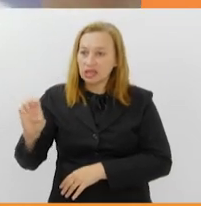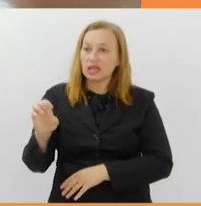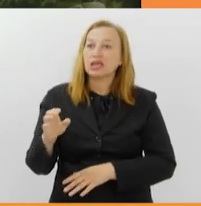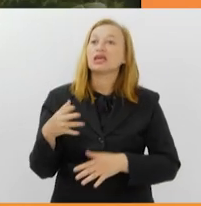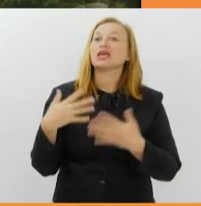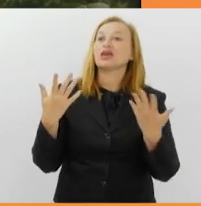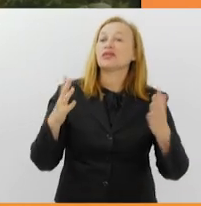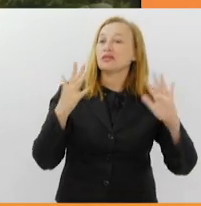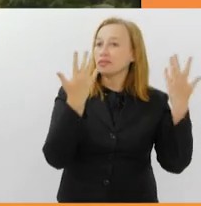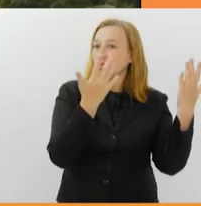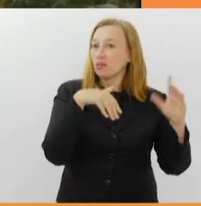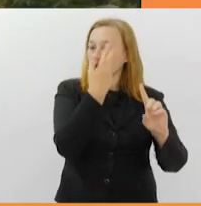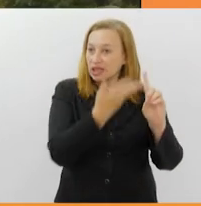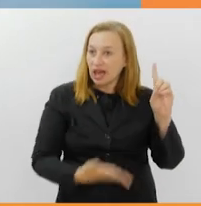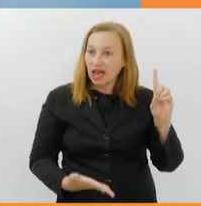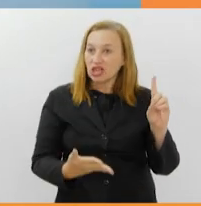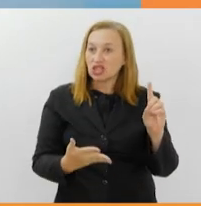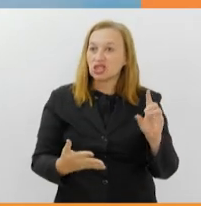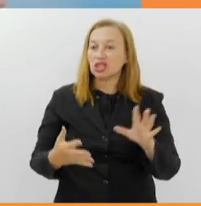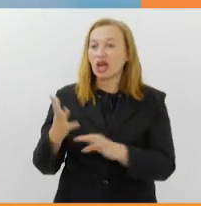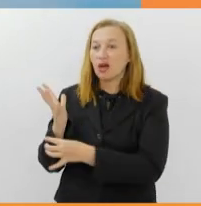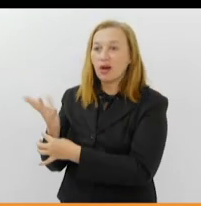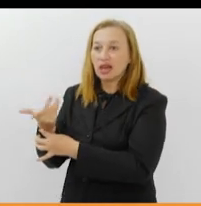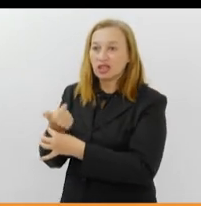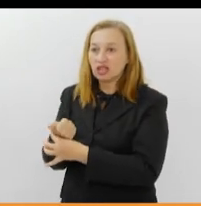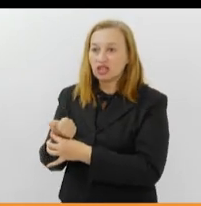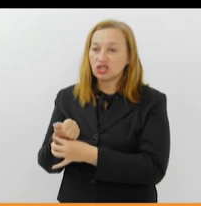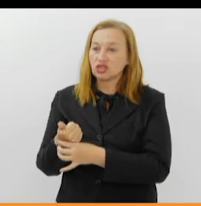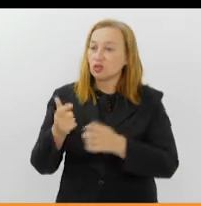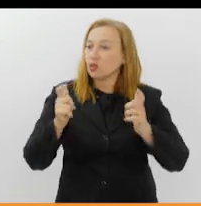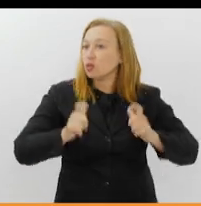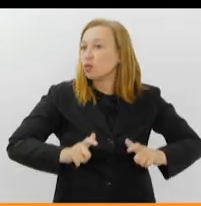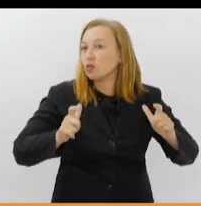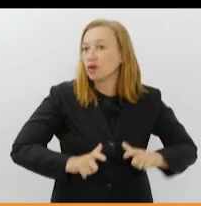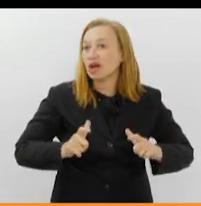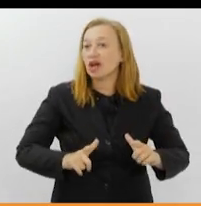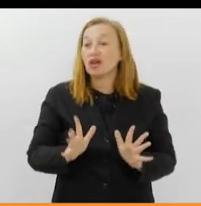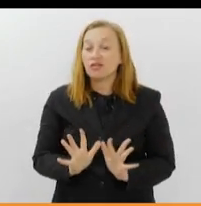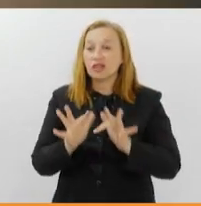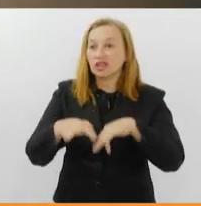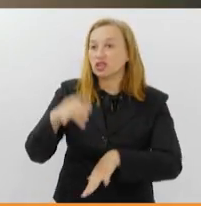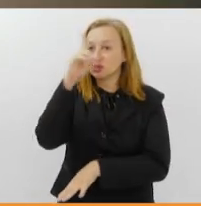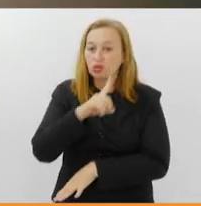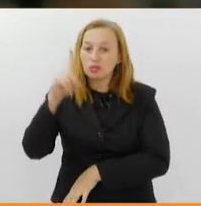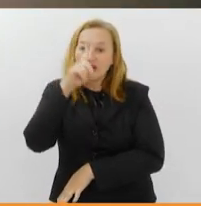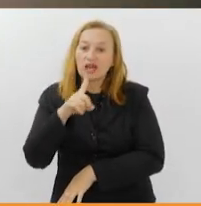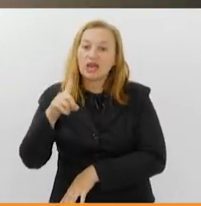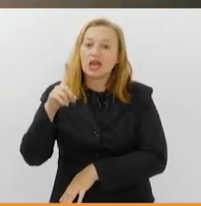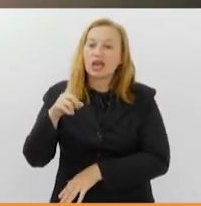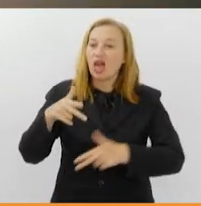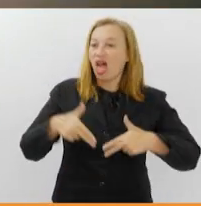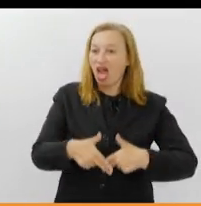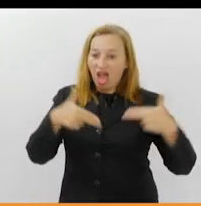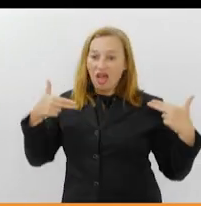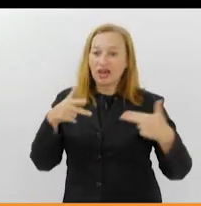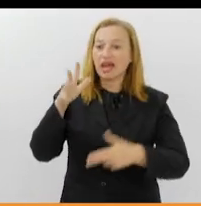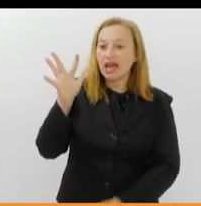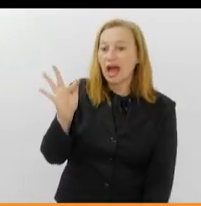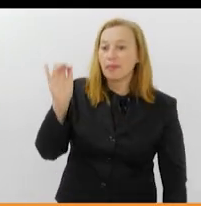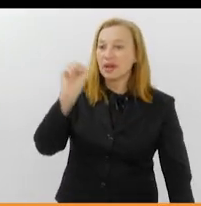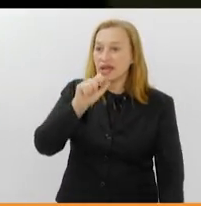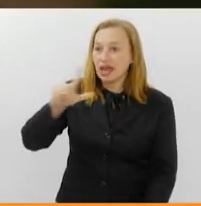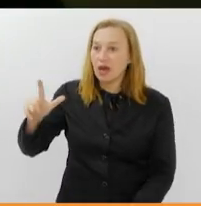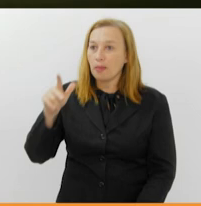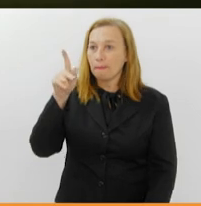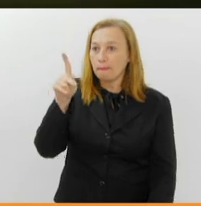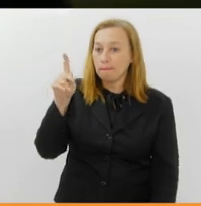nacionais e shows de artistas locais. O encerramento no domingo vai ser com o rapper e escritor Gabriel,